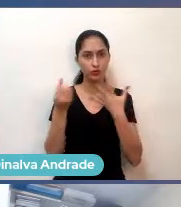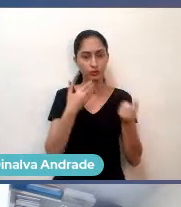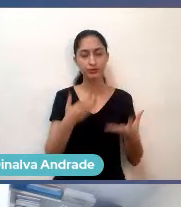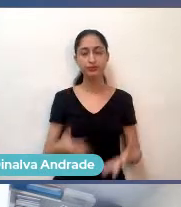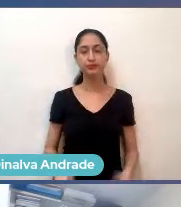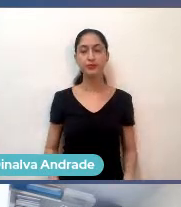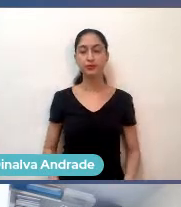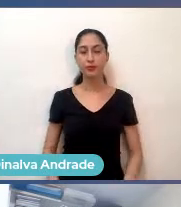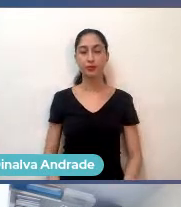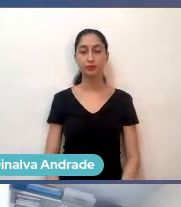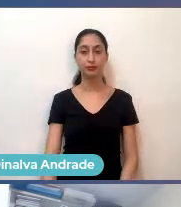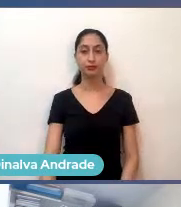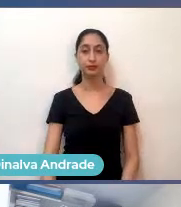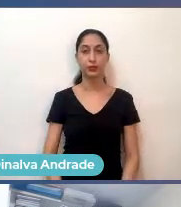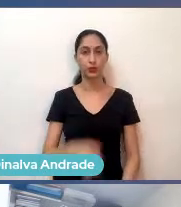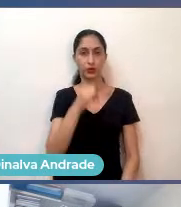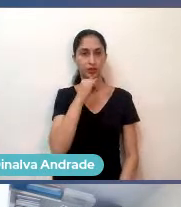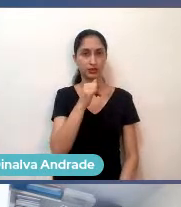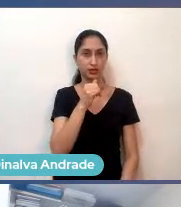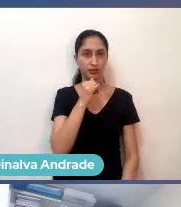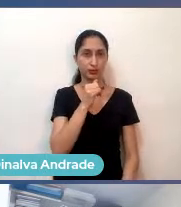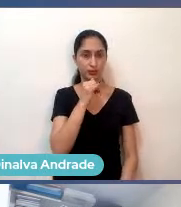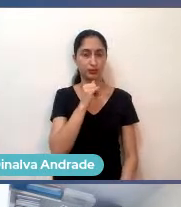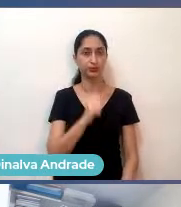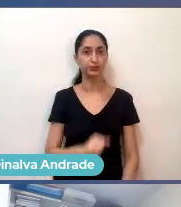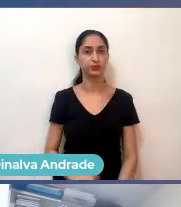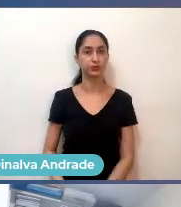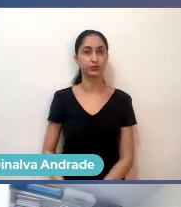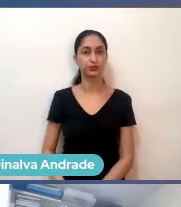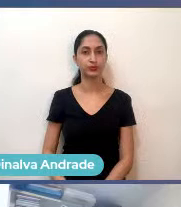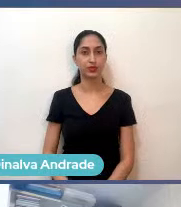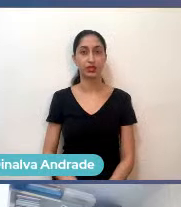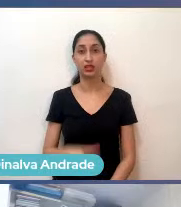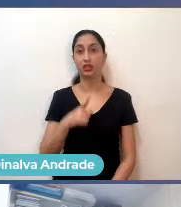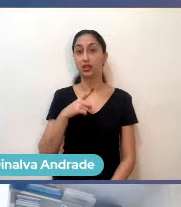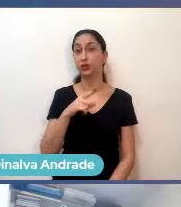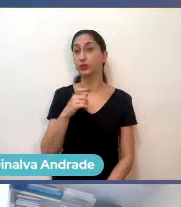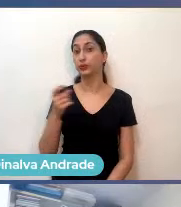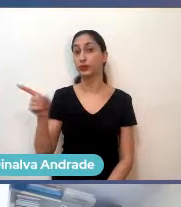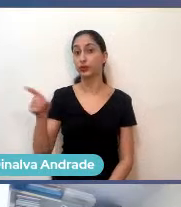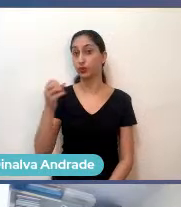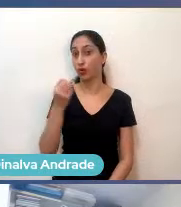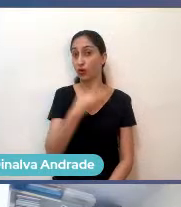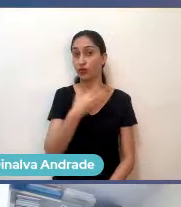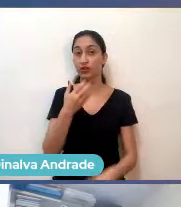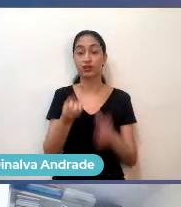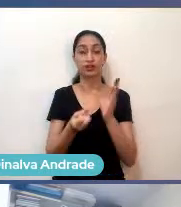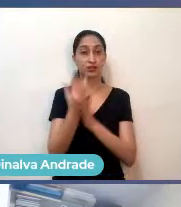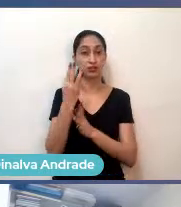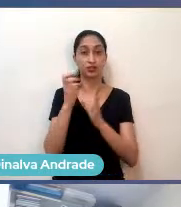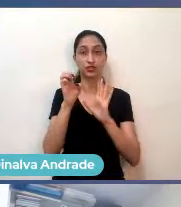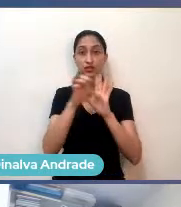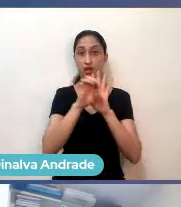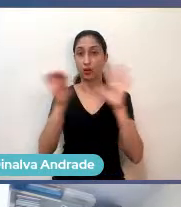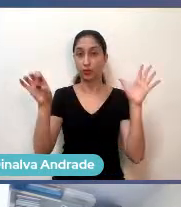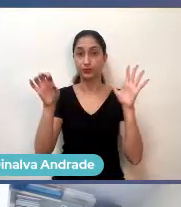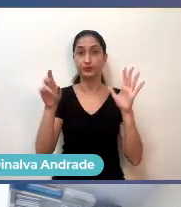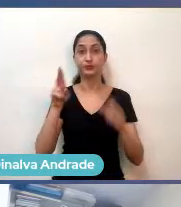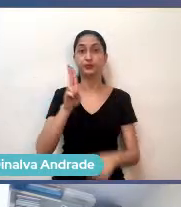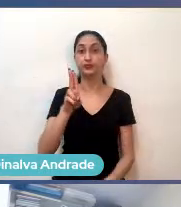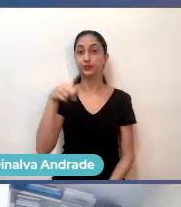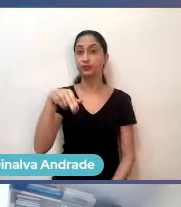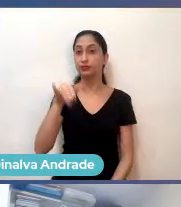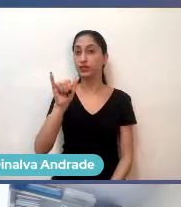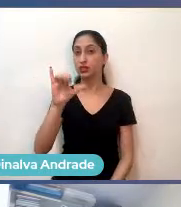fez agora recentemente o seu edital, a Ideia, que está saindo da Unicap,